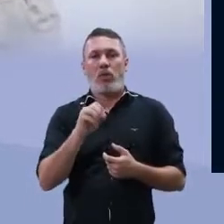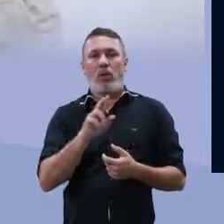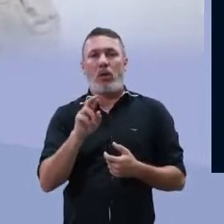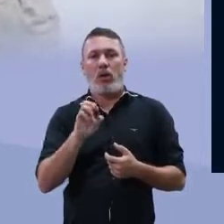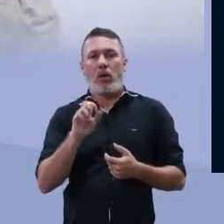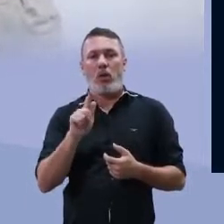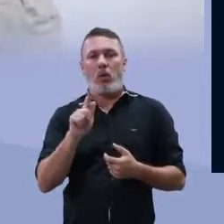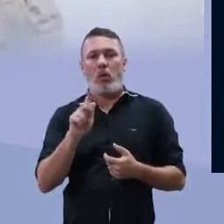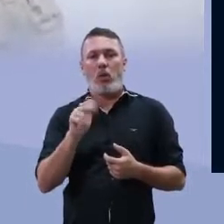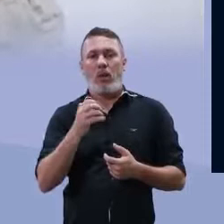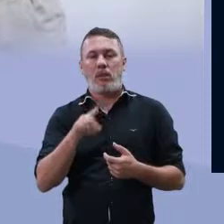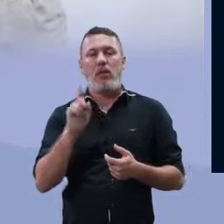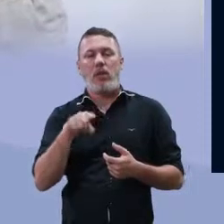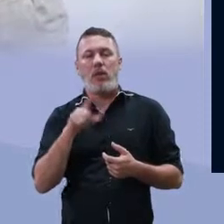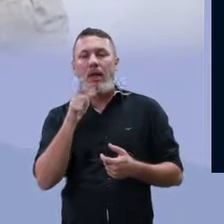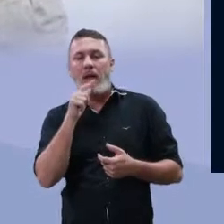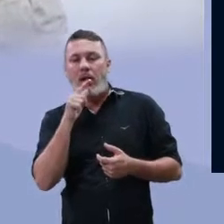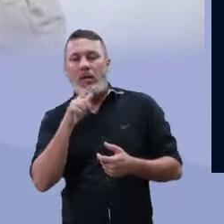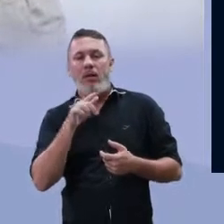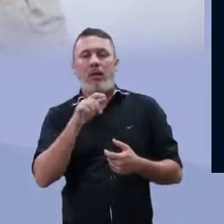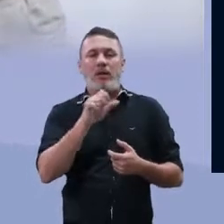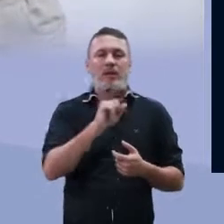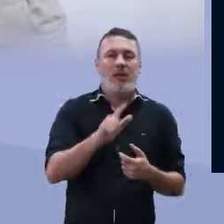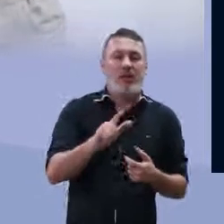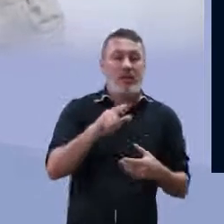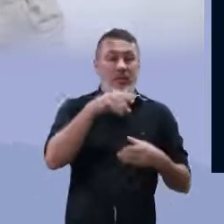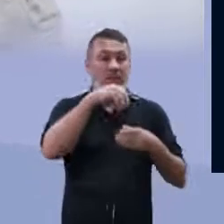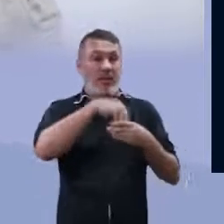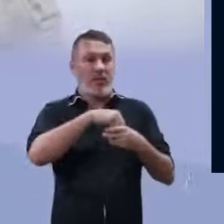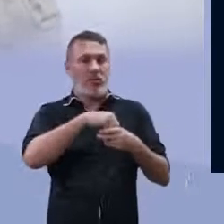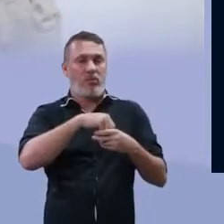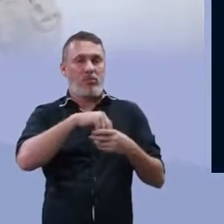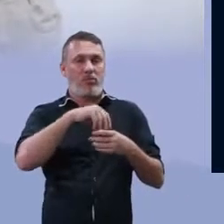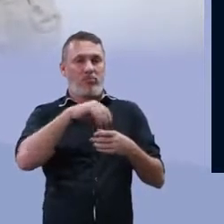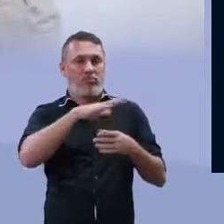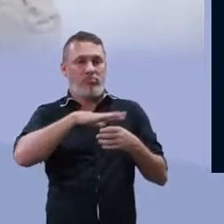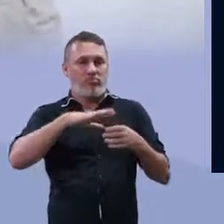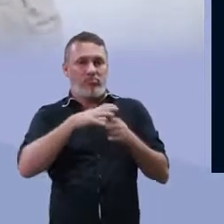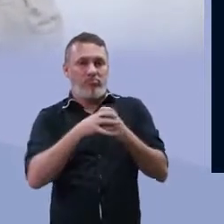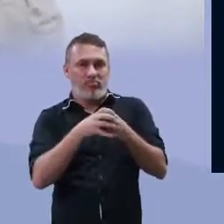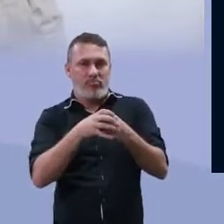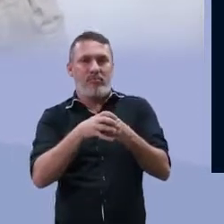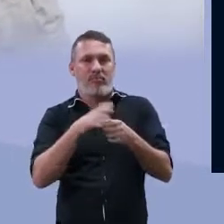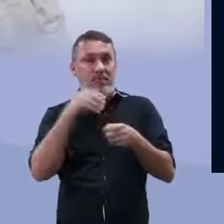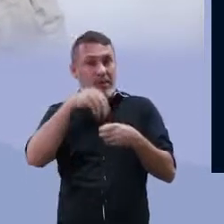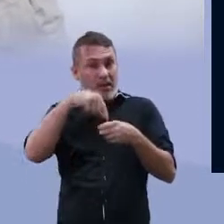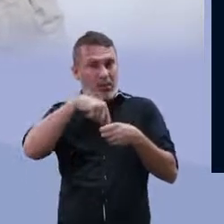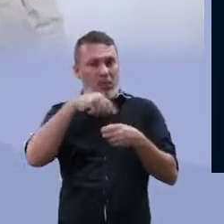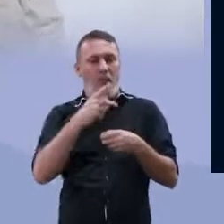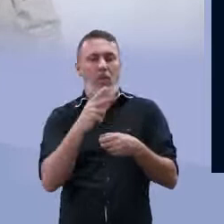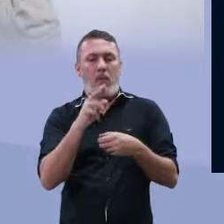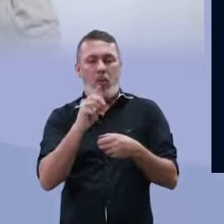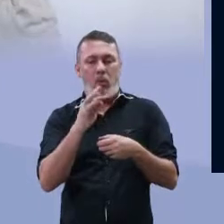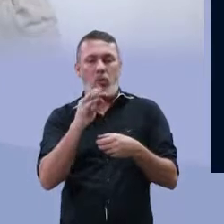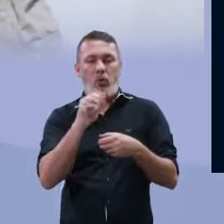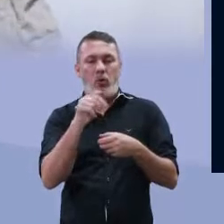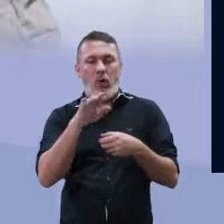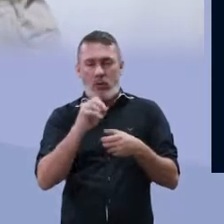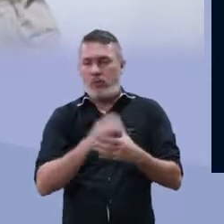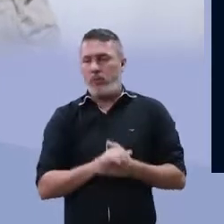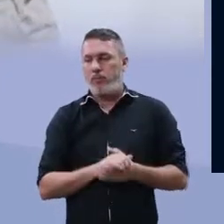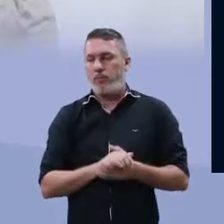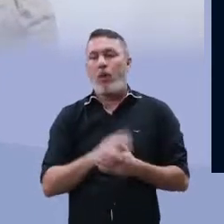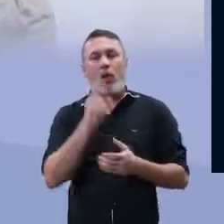osmoregulação. Então, eles vão controlar a quantidade de água e de sais minerais dentro do corpo do protozoário e fora.